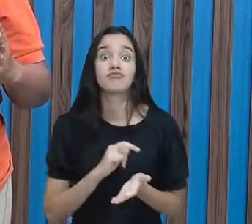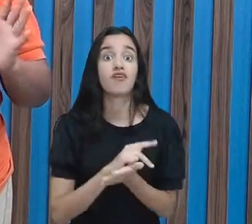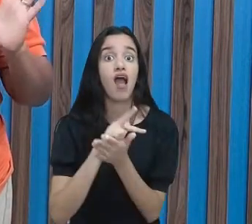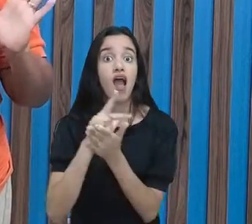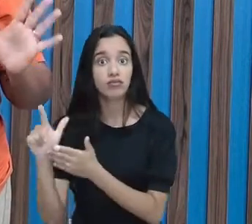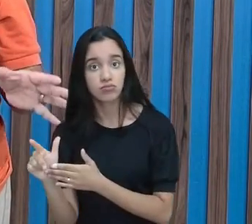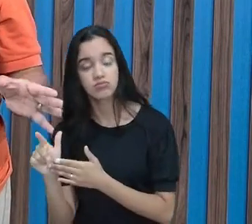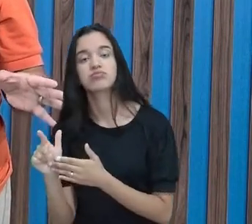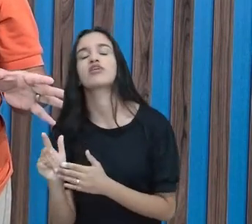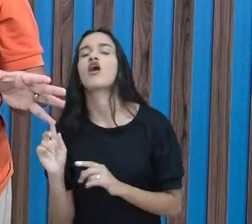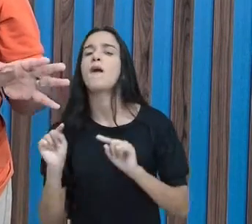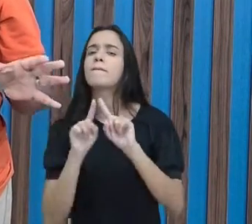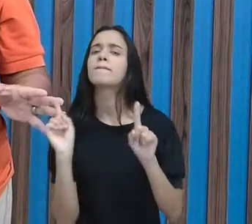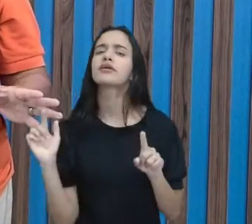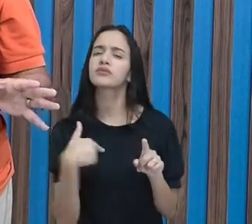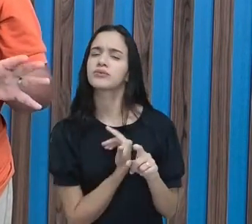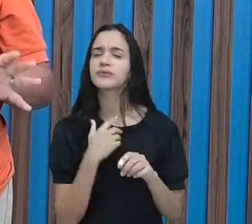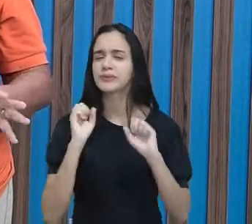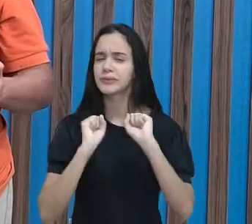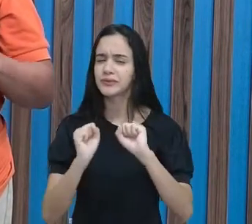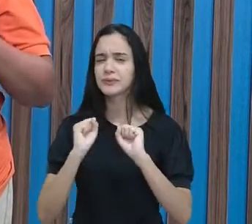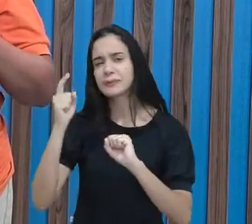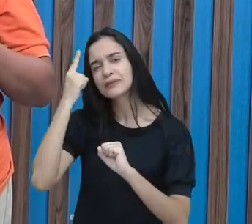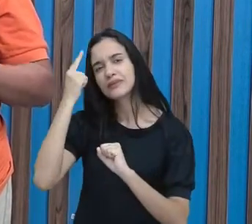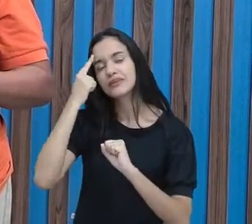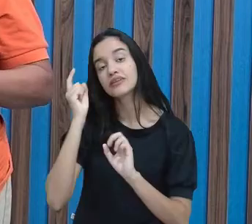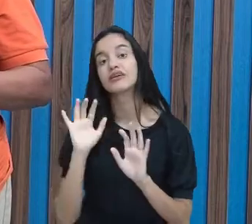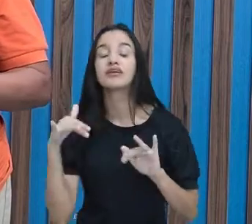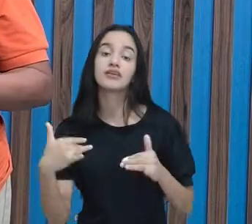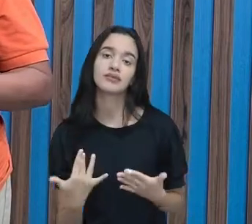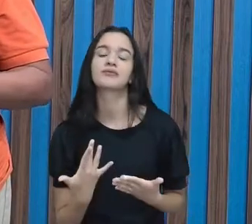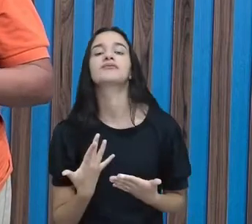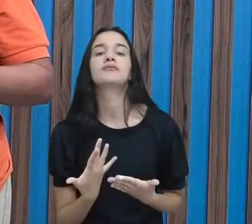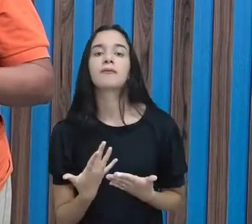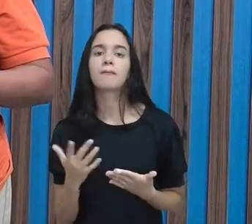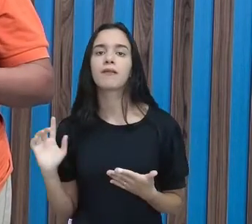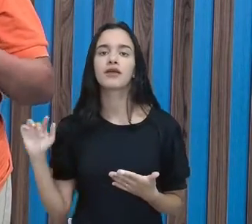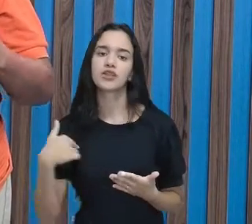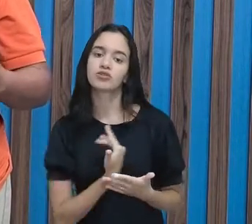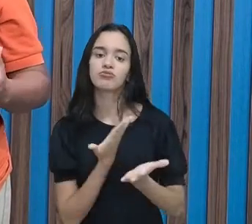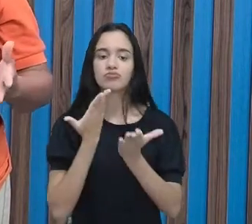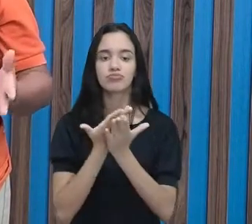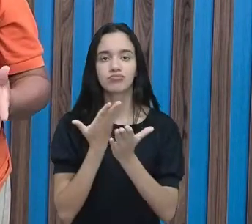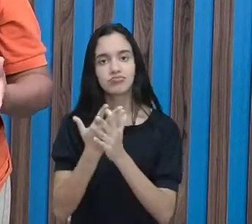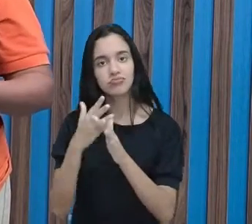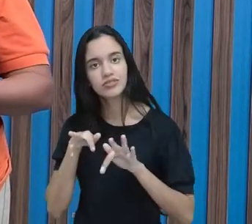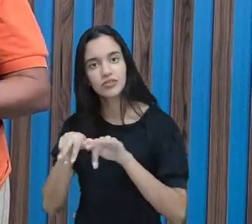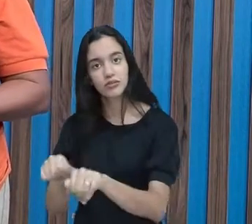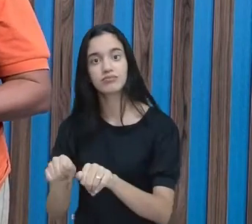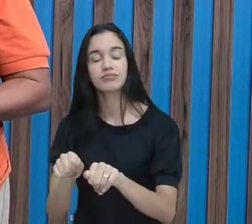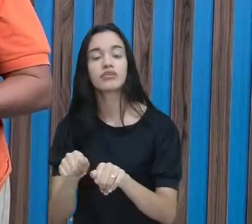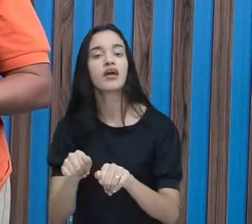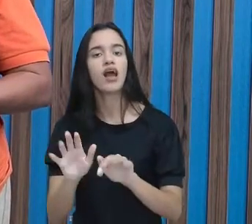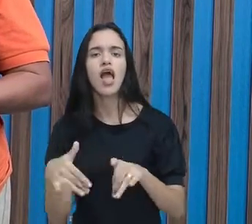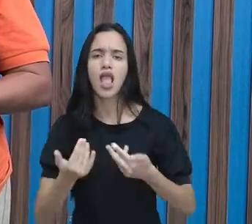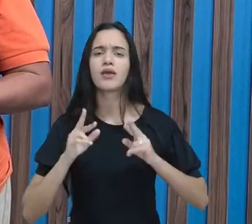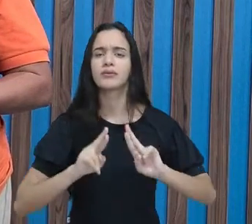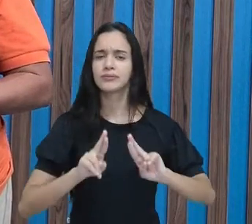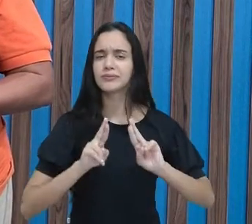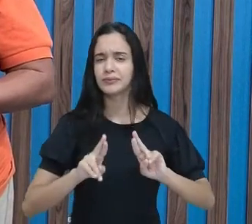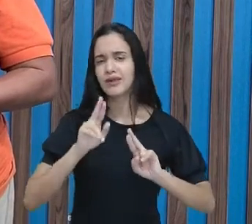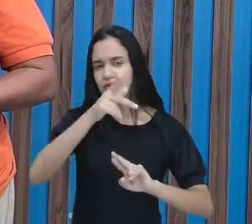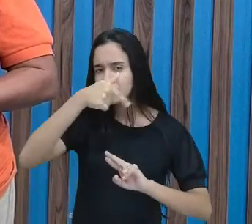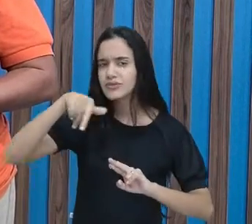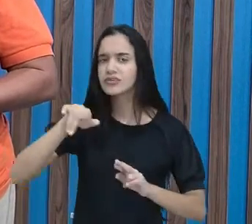diversos. Mas a gente pode pensar sobre isso. Então, meus amores, a gente vai terminando a nossa aula por aqui. Eu espero que